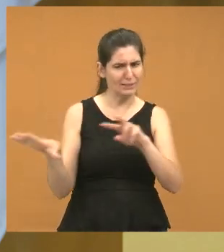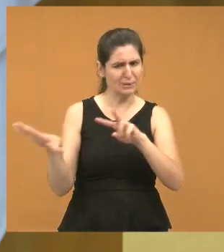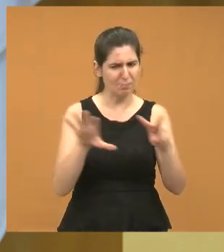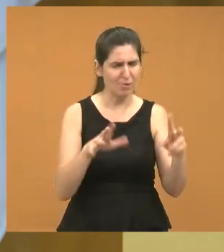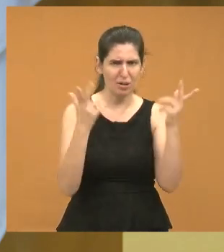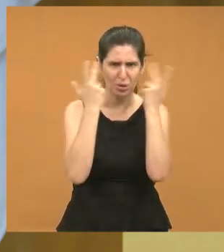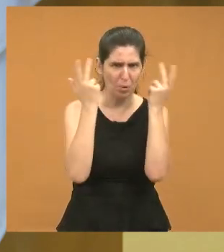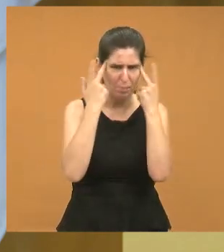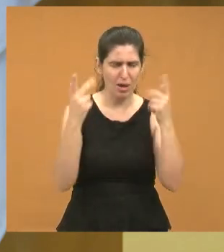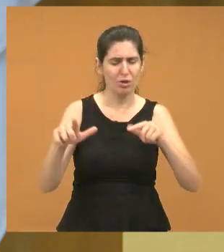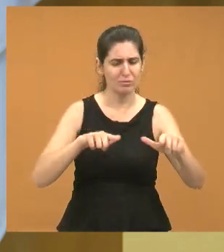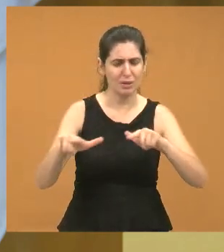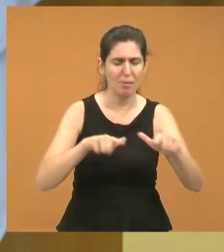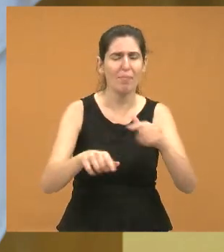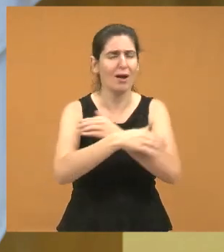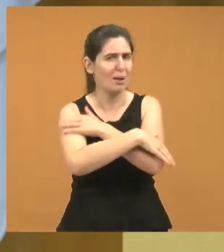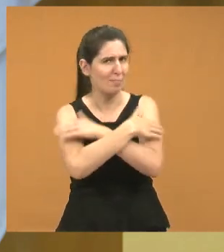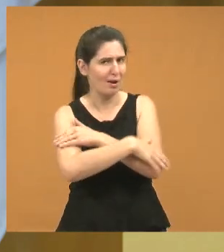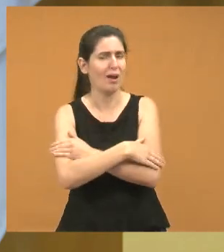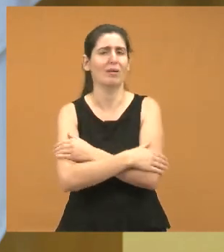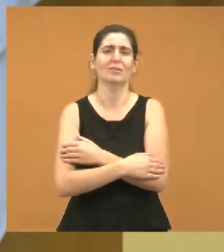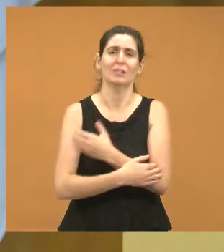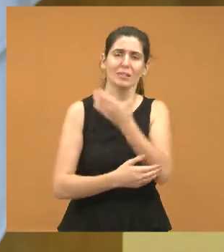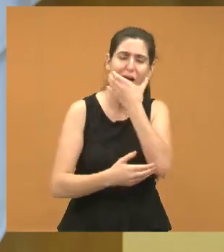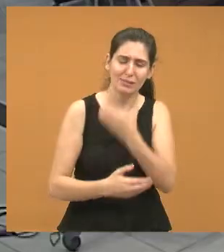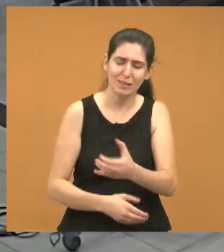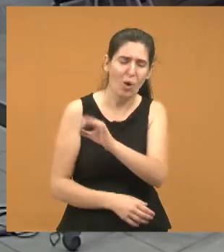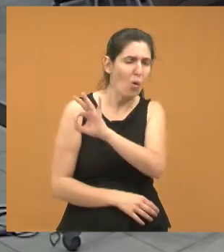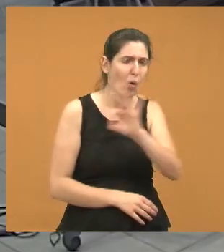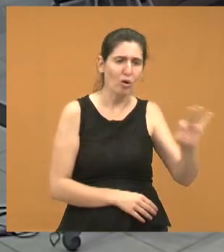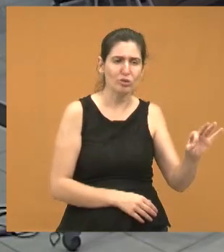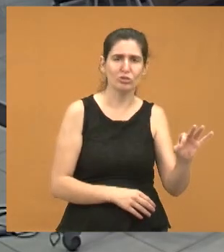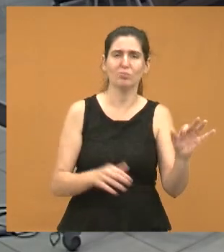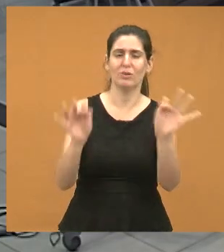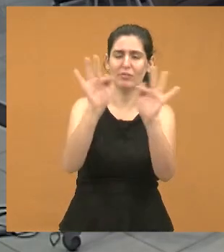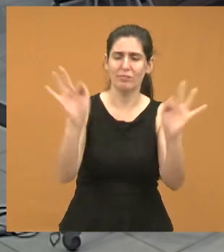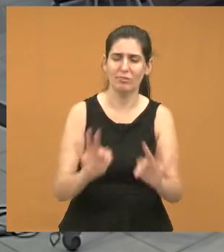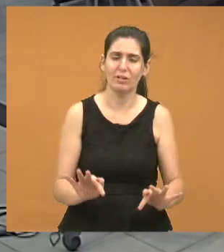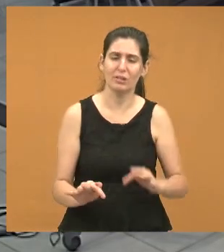abraço a todos e um ótimo Natal, um feliz ano novo. Fique com Deus. Fique